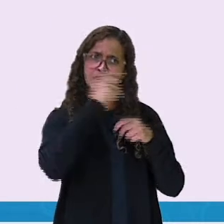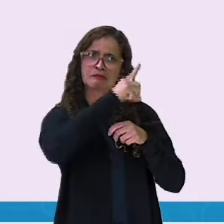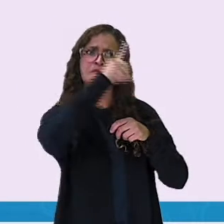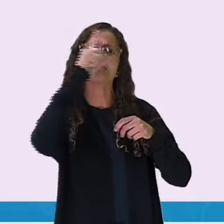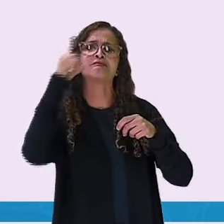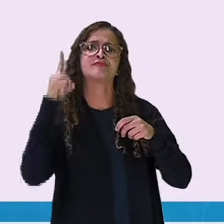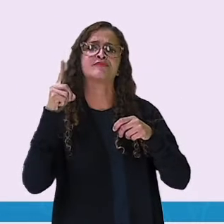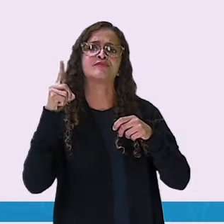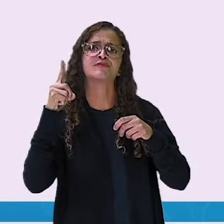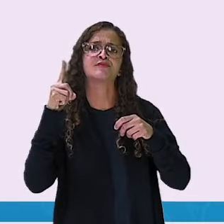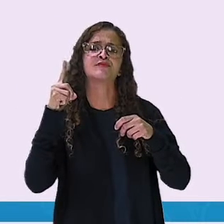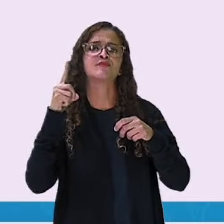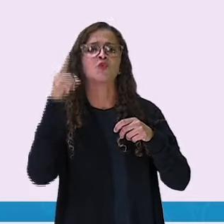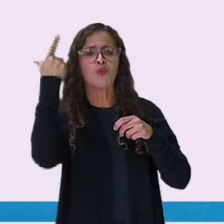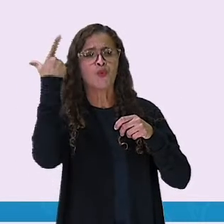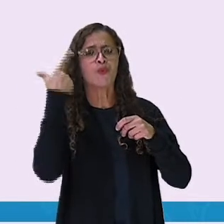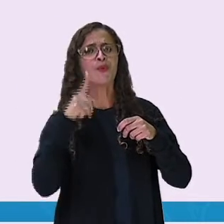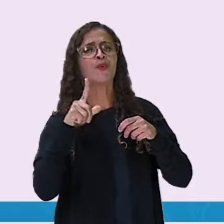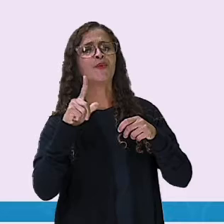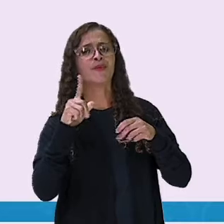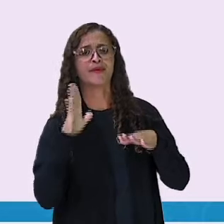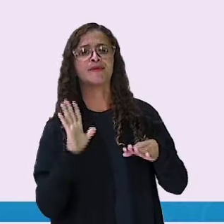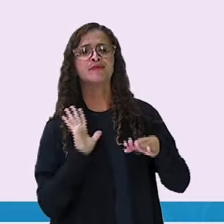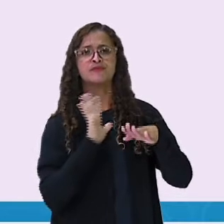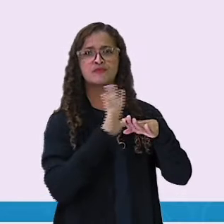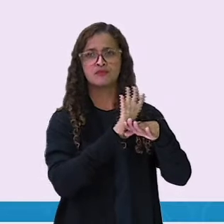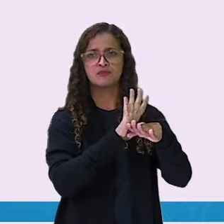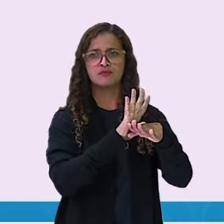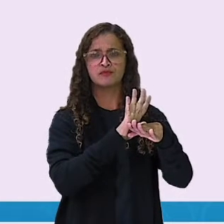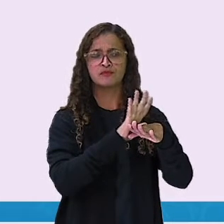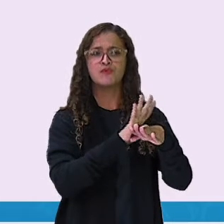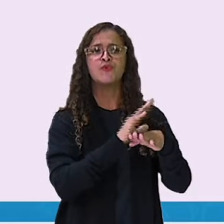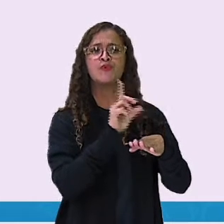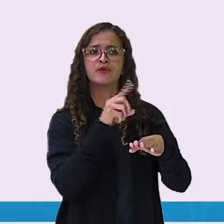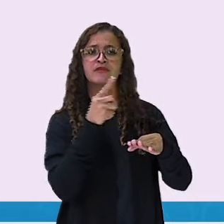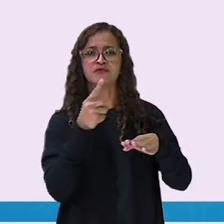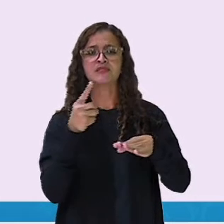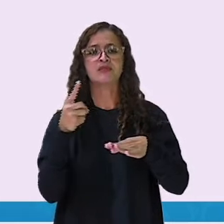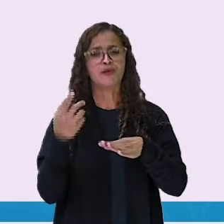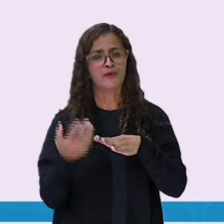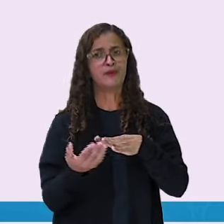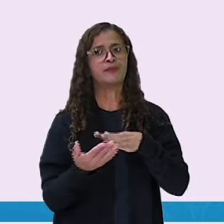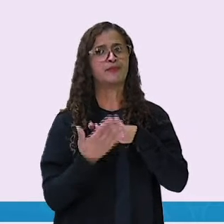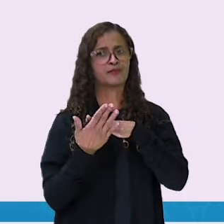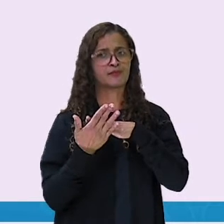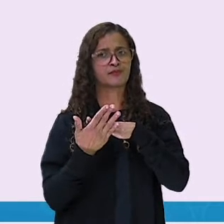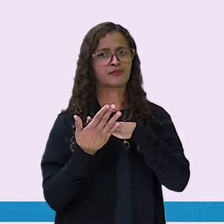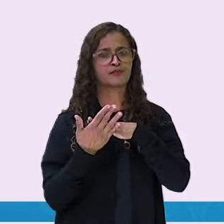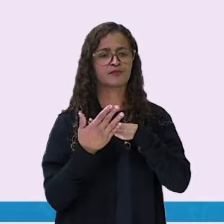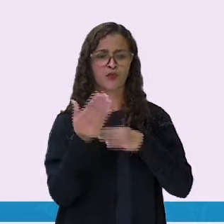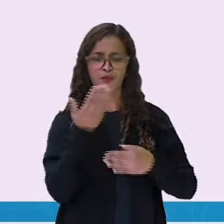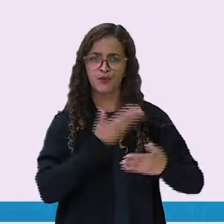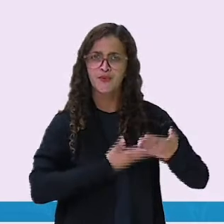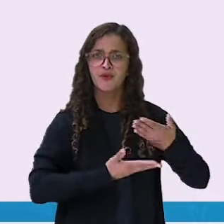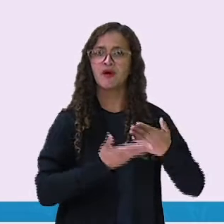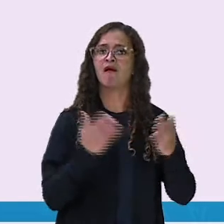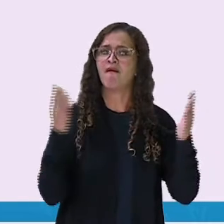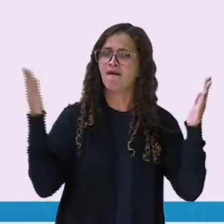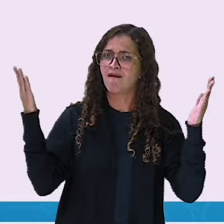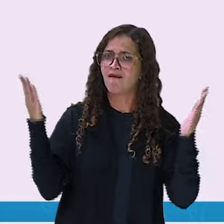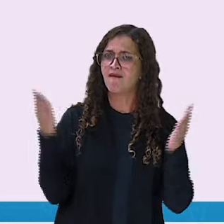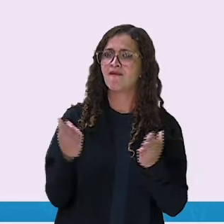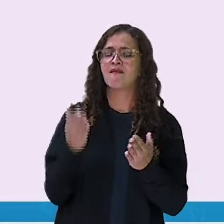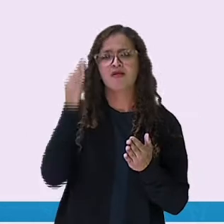dia, seria capaz de retribuir seu favor. No entanto, agora